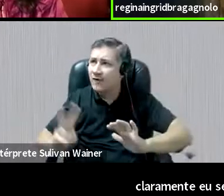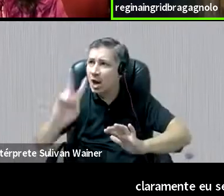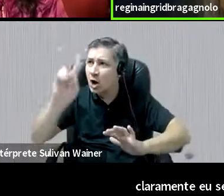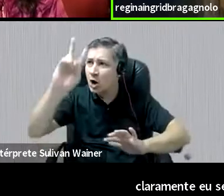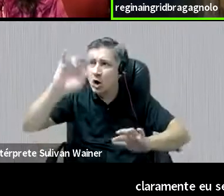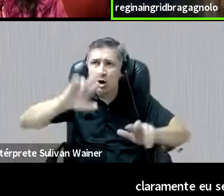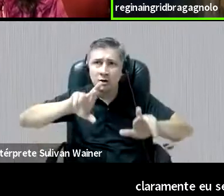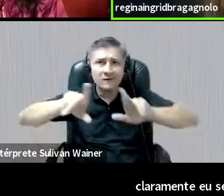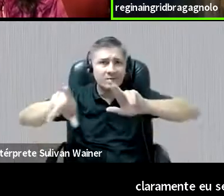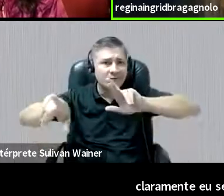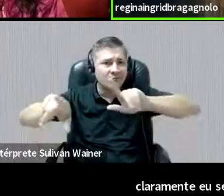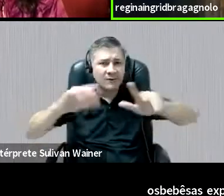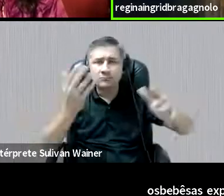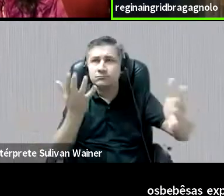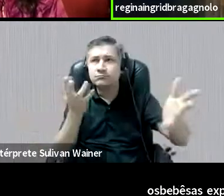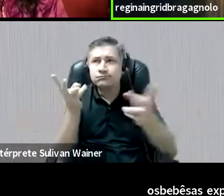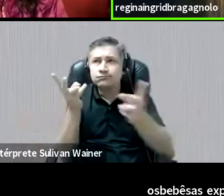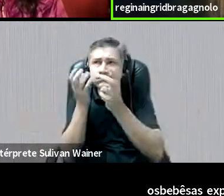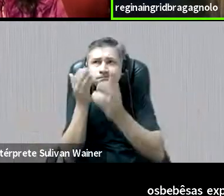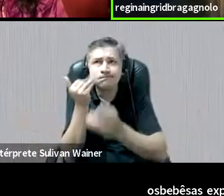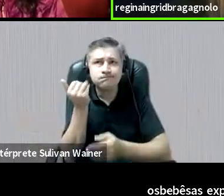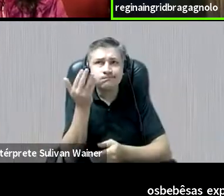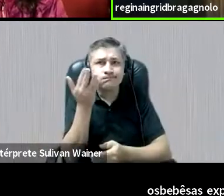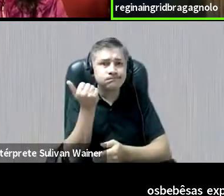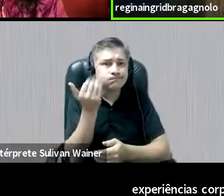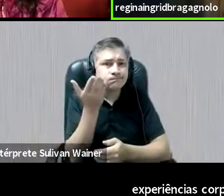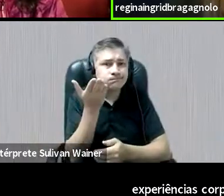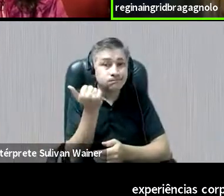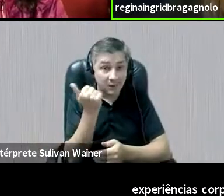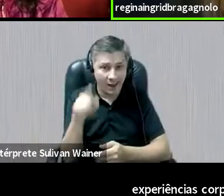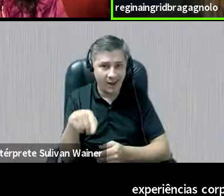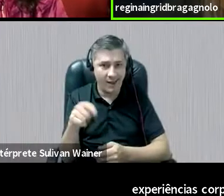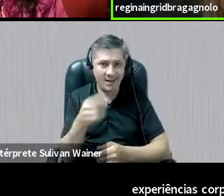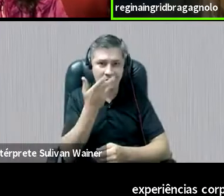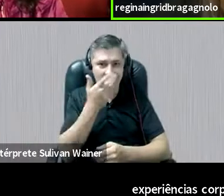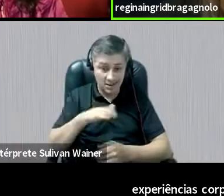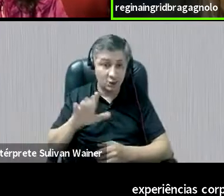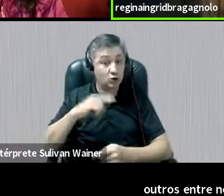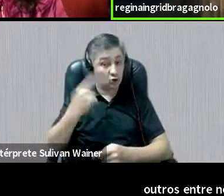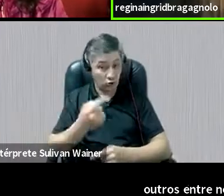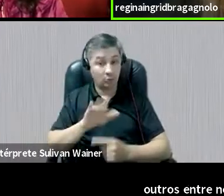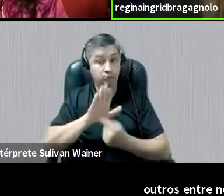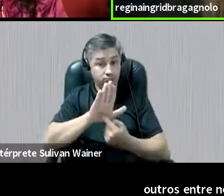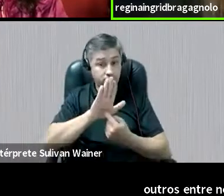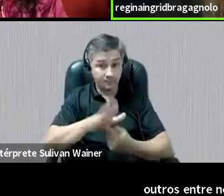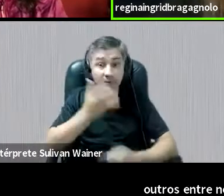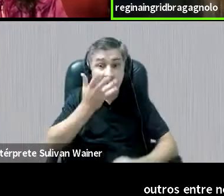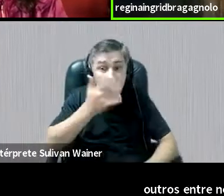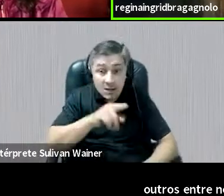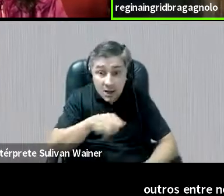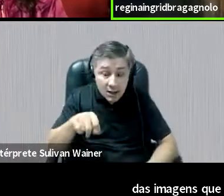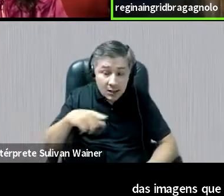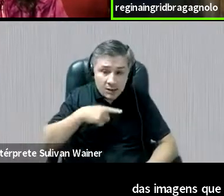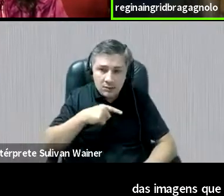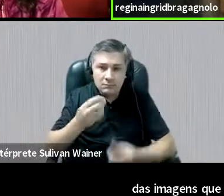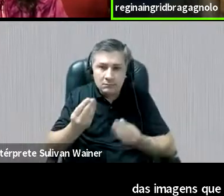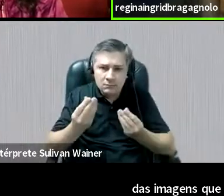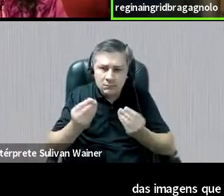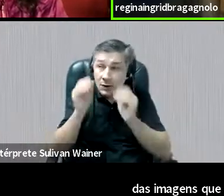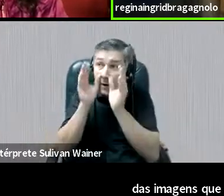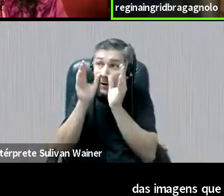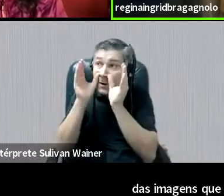as diferenças que nos constituem, que nos atravessam a partir desses marcadores. E as crianças, elas estão muito atentas, muito